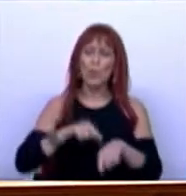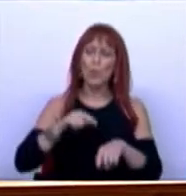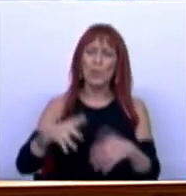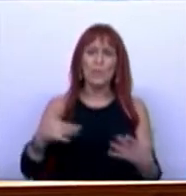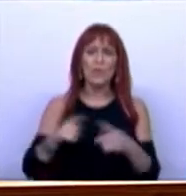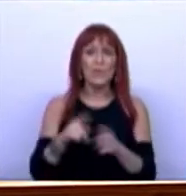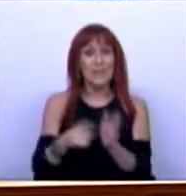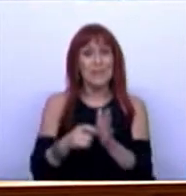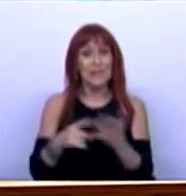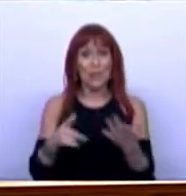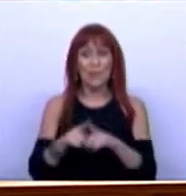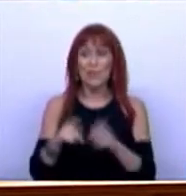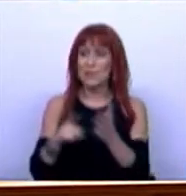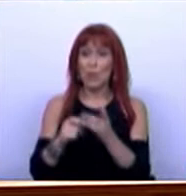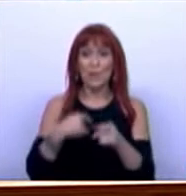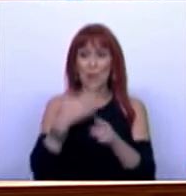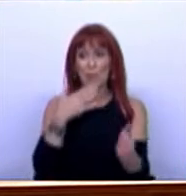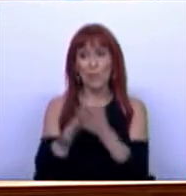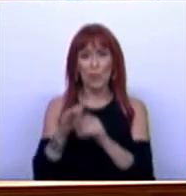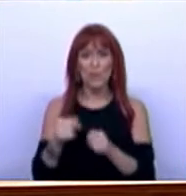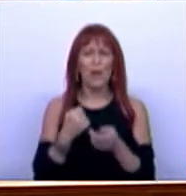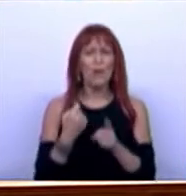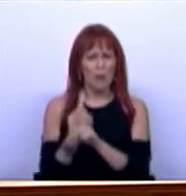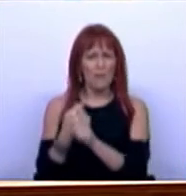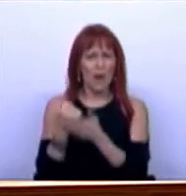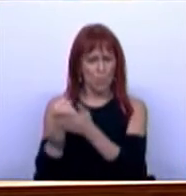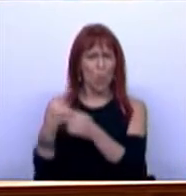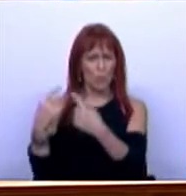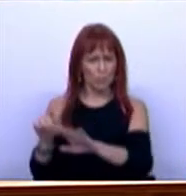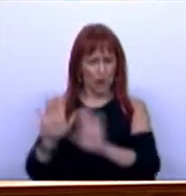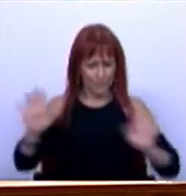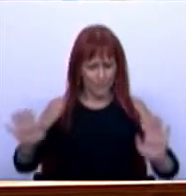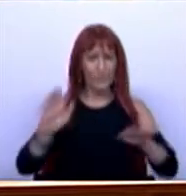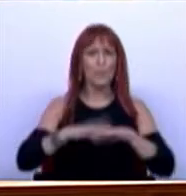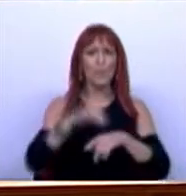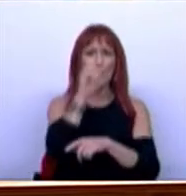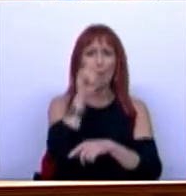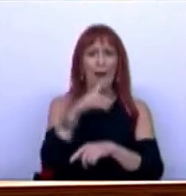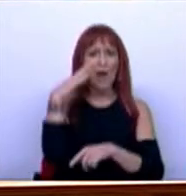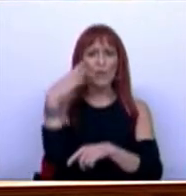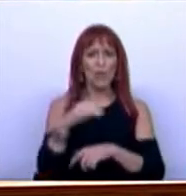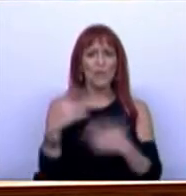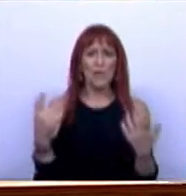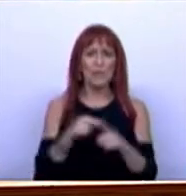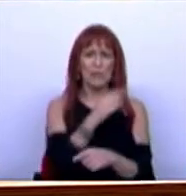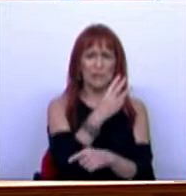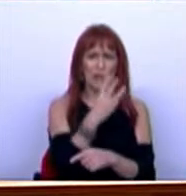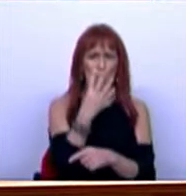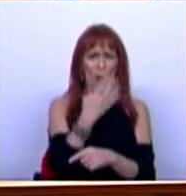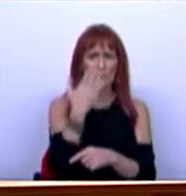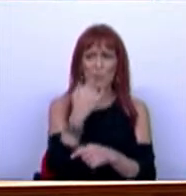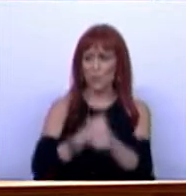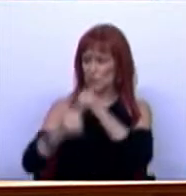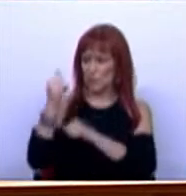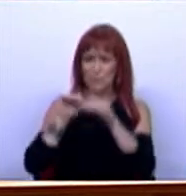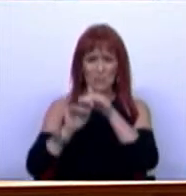em que houver necessidade de utilizar, a logística está desenhada. Relativamente ao gás natural, há 3, 4 dias atrás tivemos